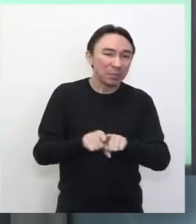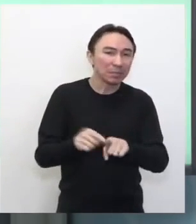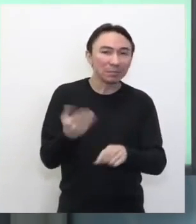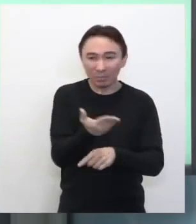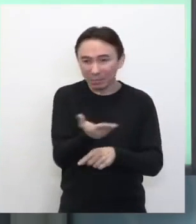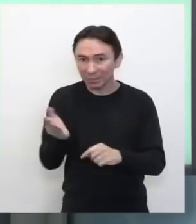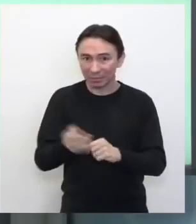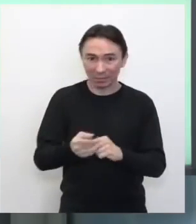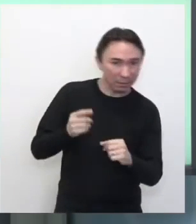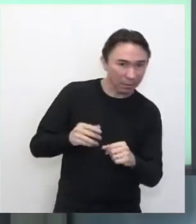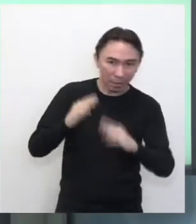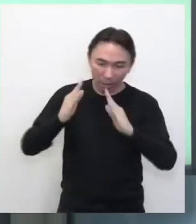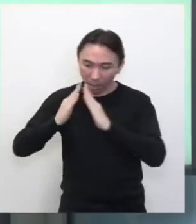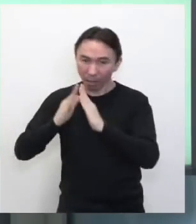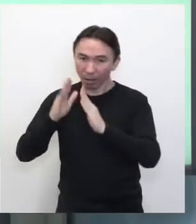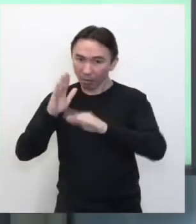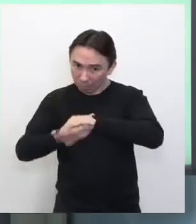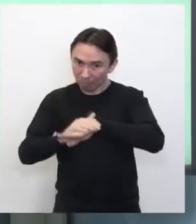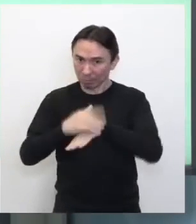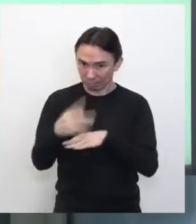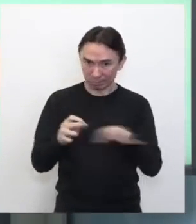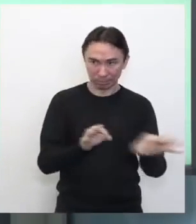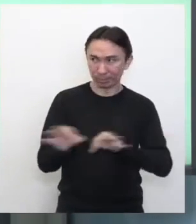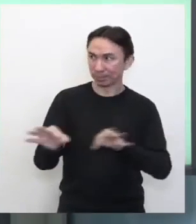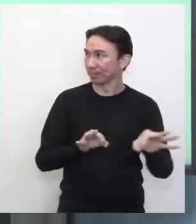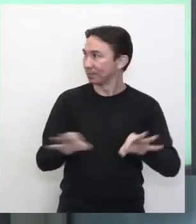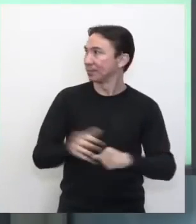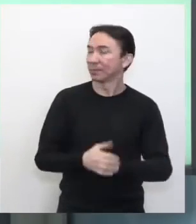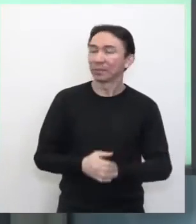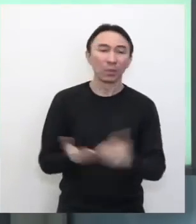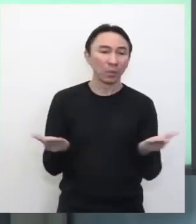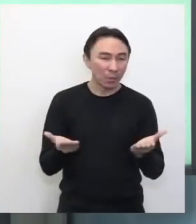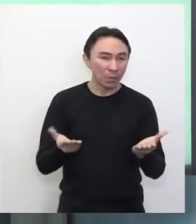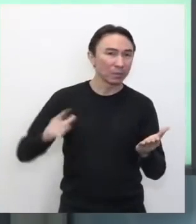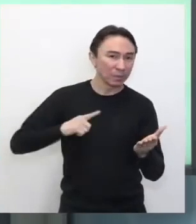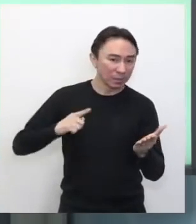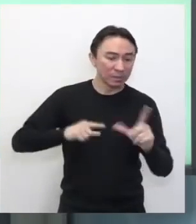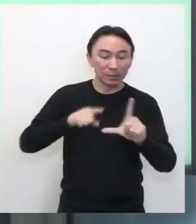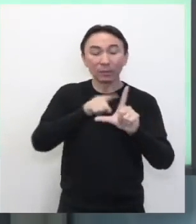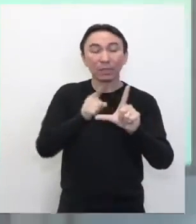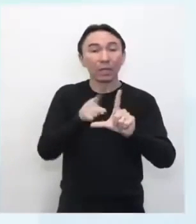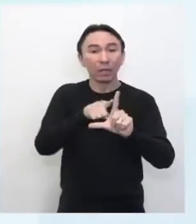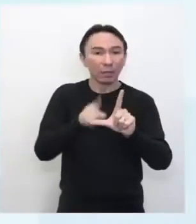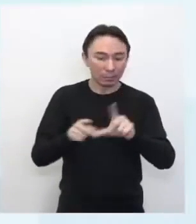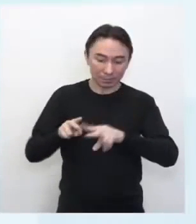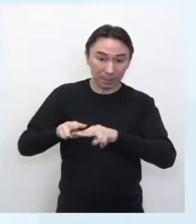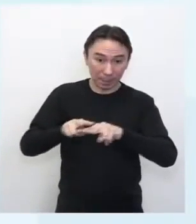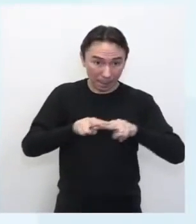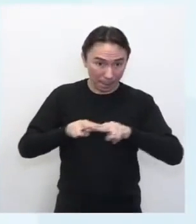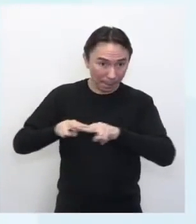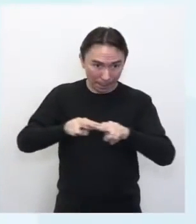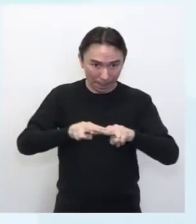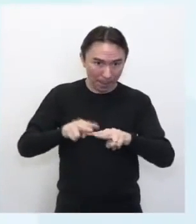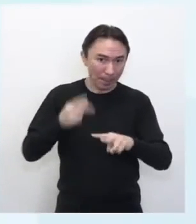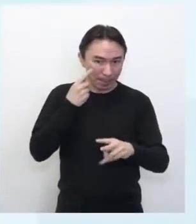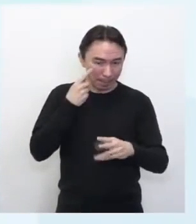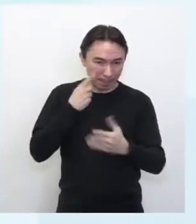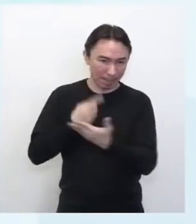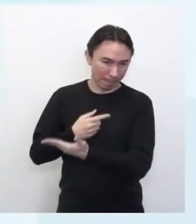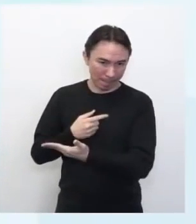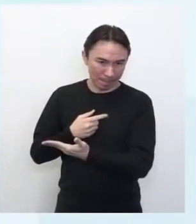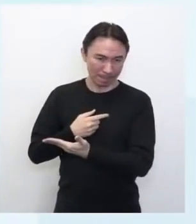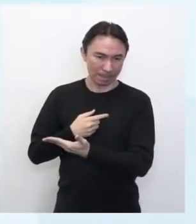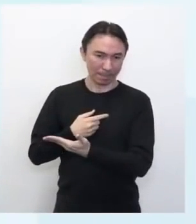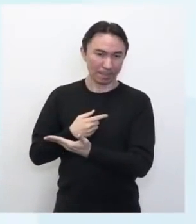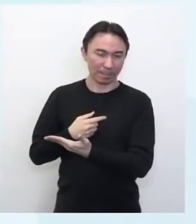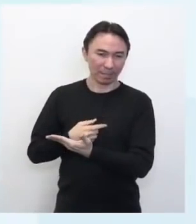construir em casa. Então hoje primeiro eu vou recapitular a ideia dos ângulos. Então pode pôr na telinha? Então só para relembrar,